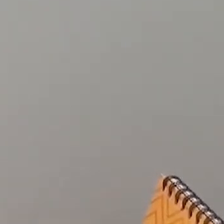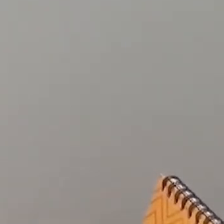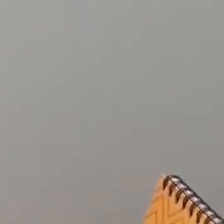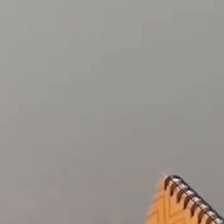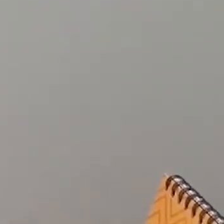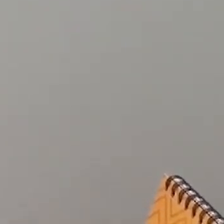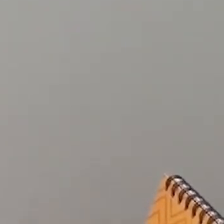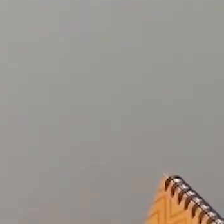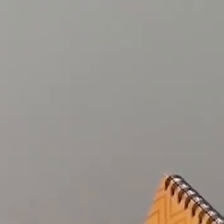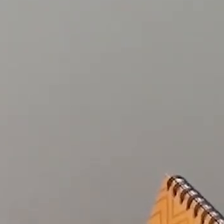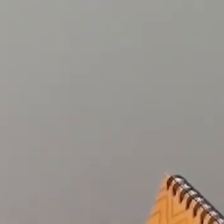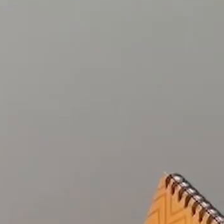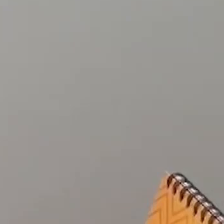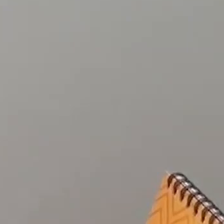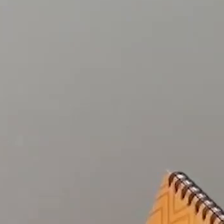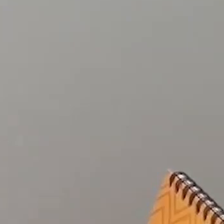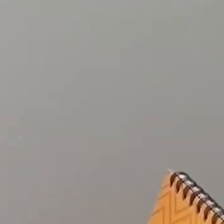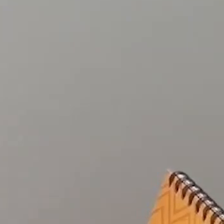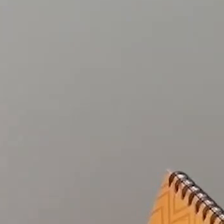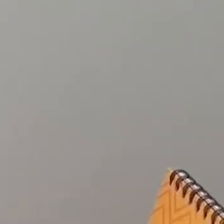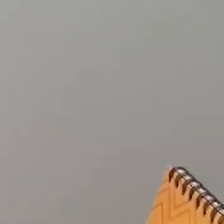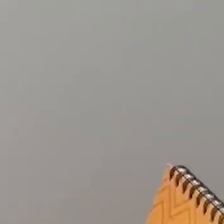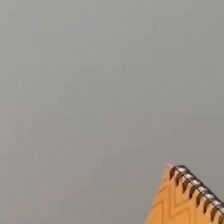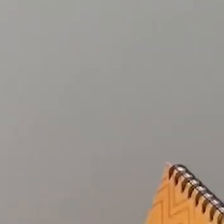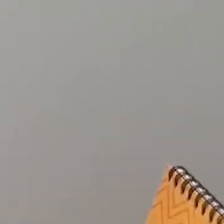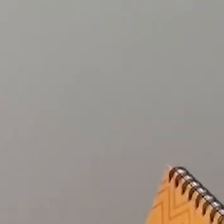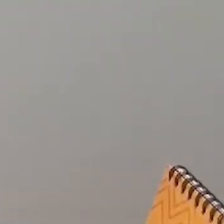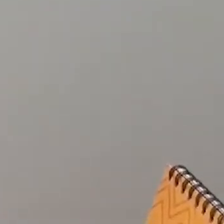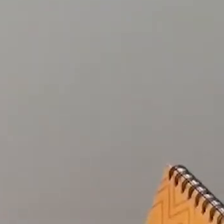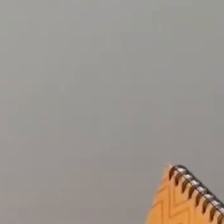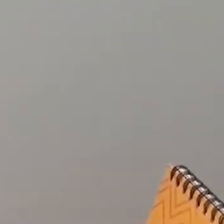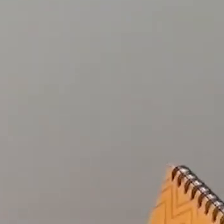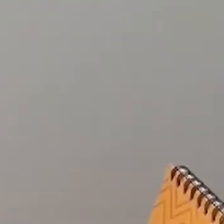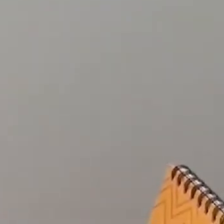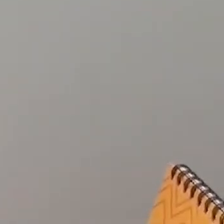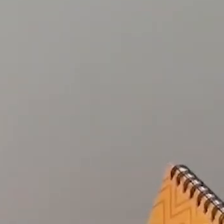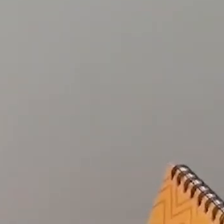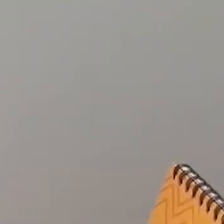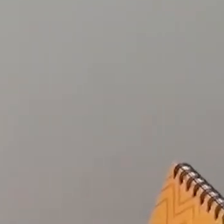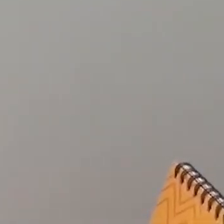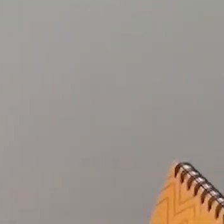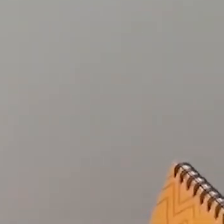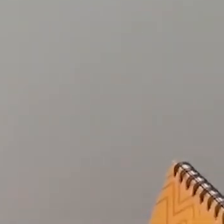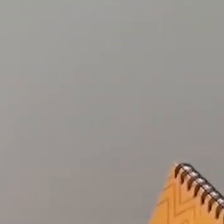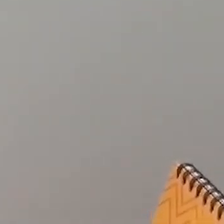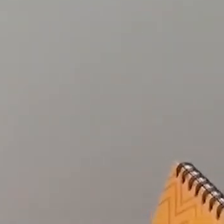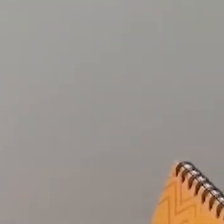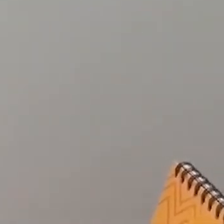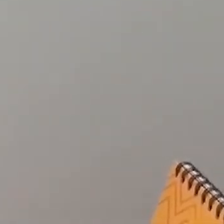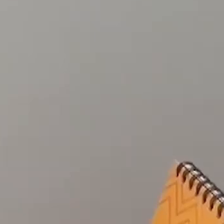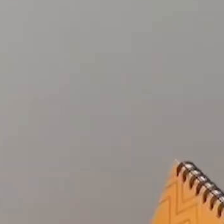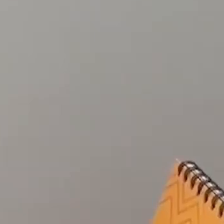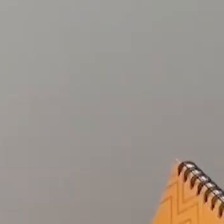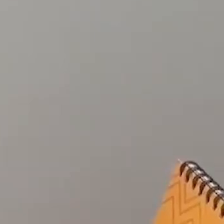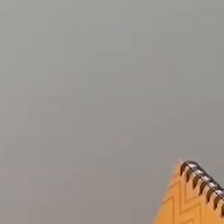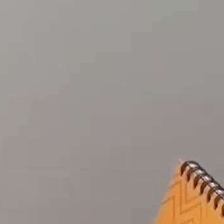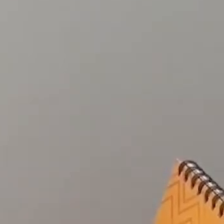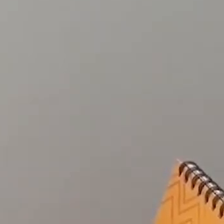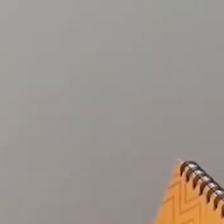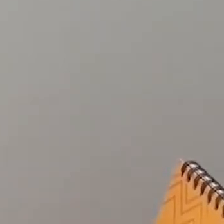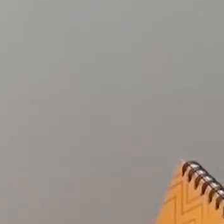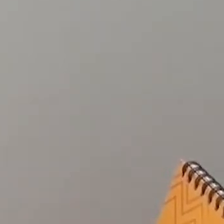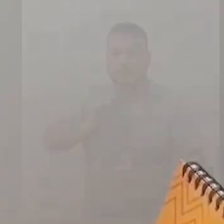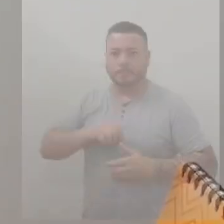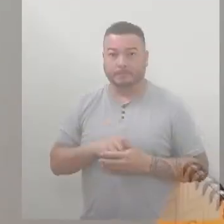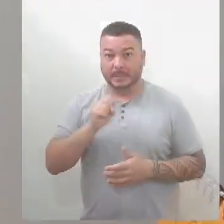praia seco, eles ficam ativos. Então, o ideal é não chegar perto, tentar evitar. No caso de contato,